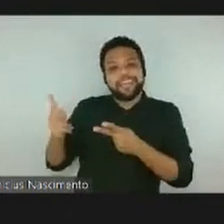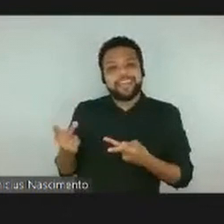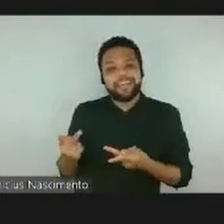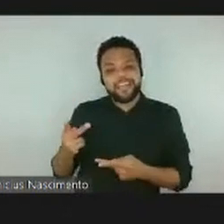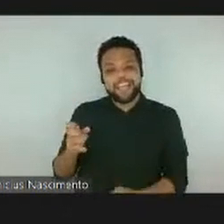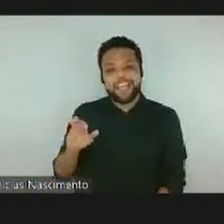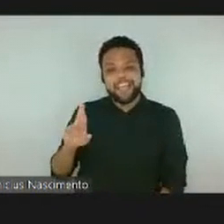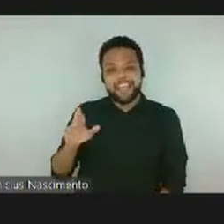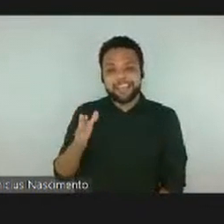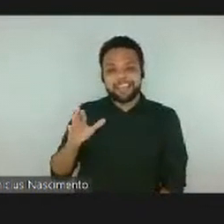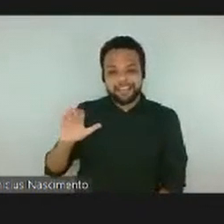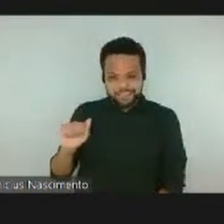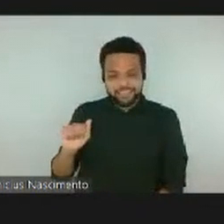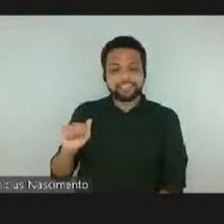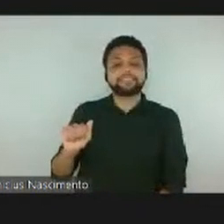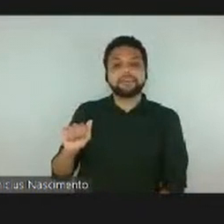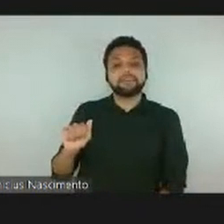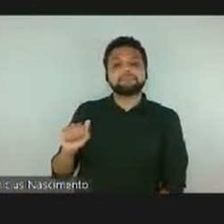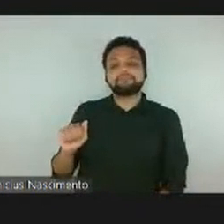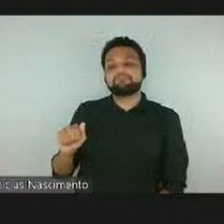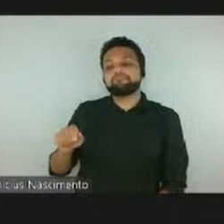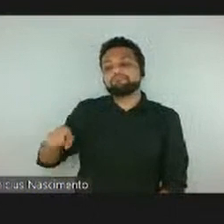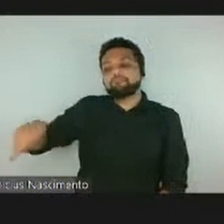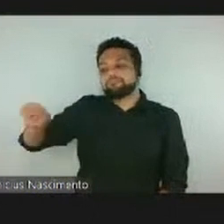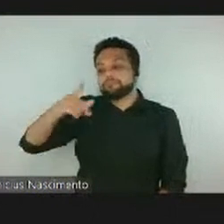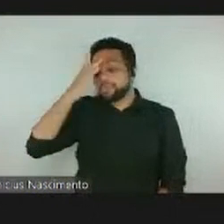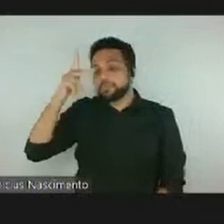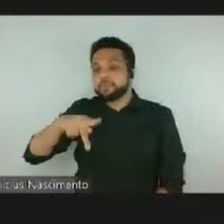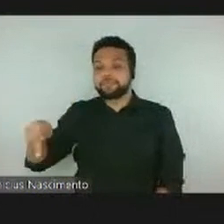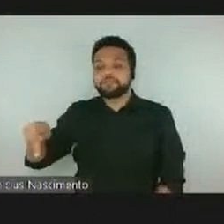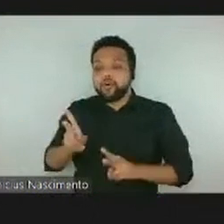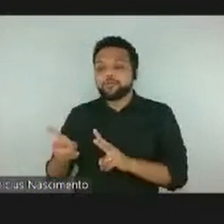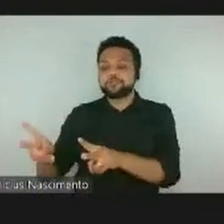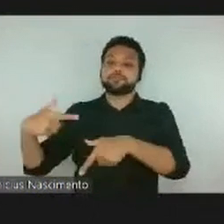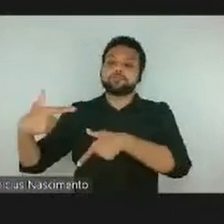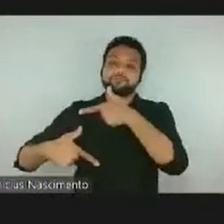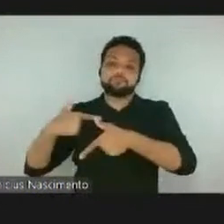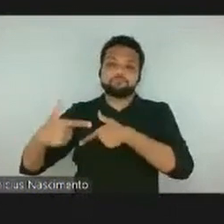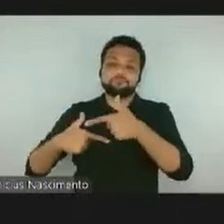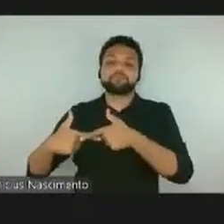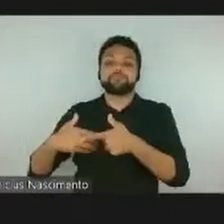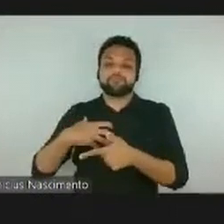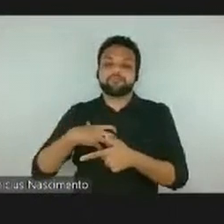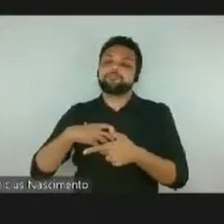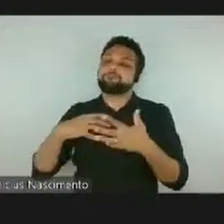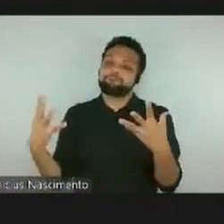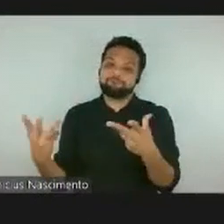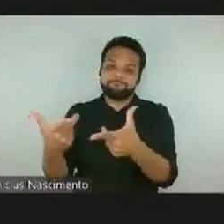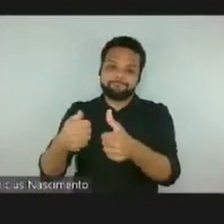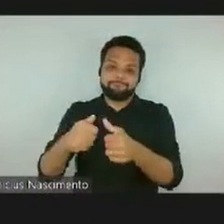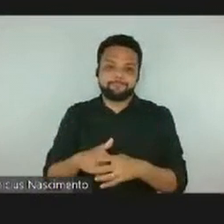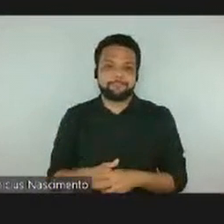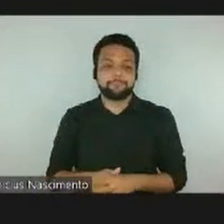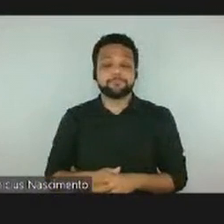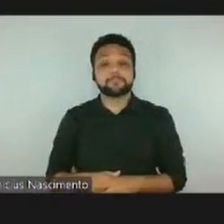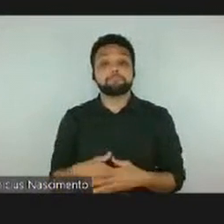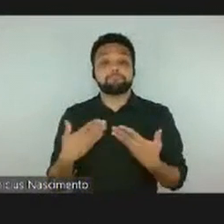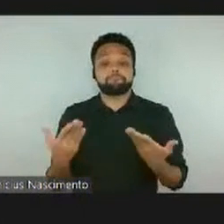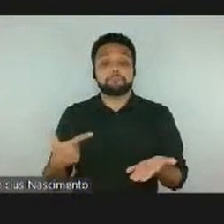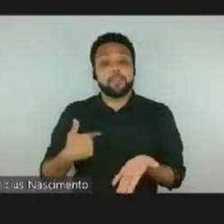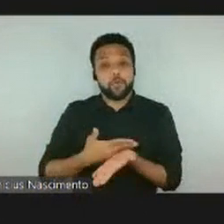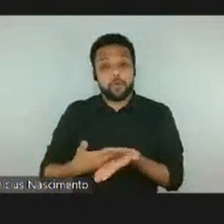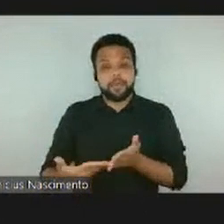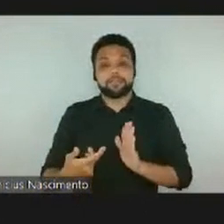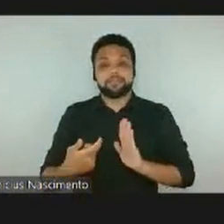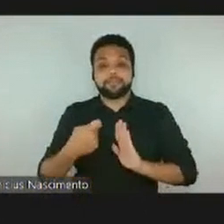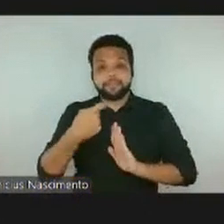De continuar um trabalho que ele tinha começado e desenvolvido tão brilhantemente. Bom, eu começo com esse texto